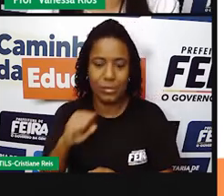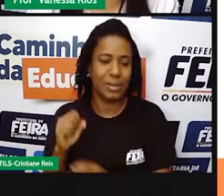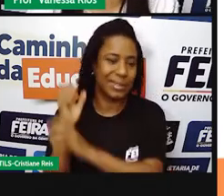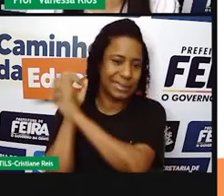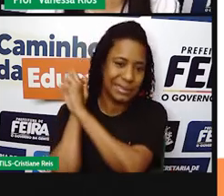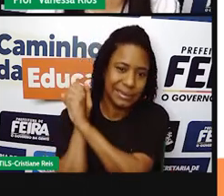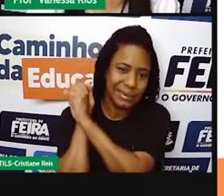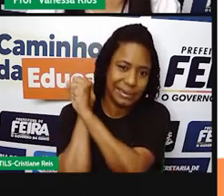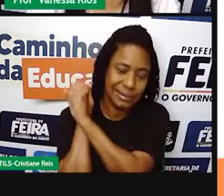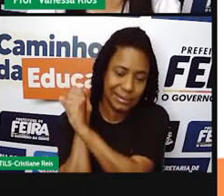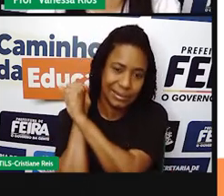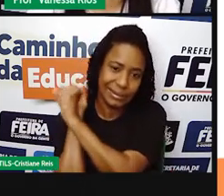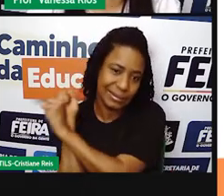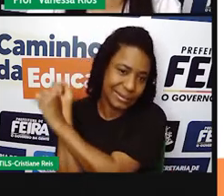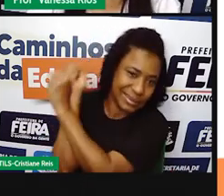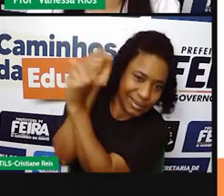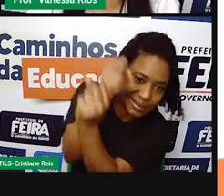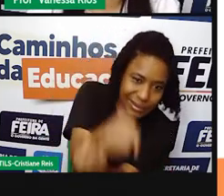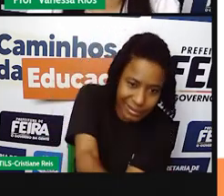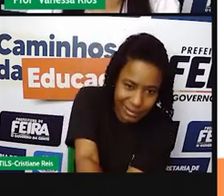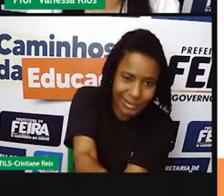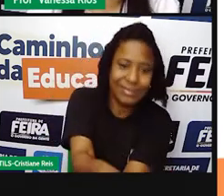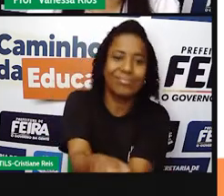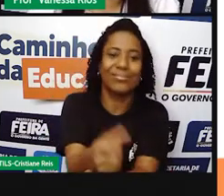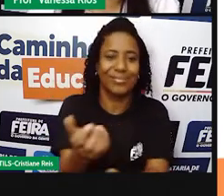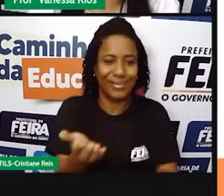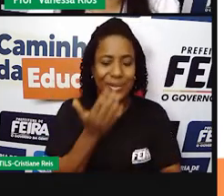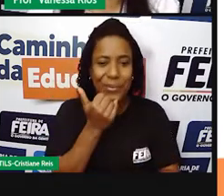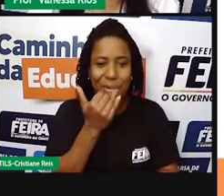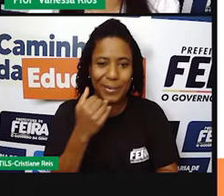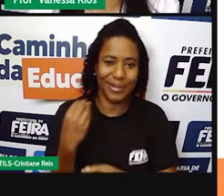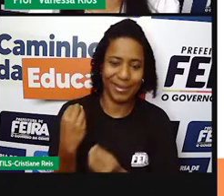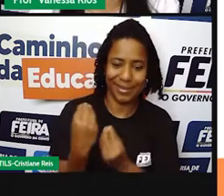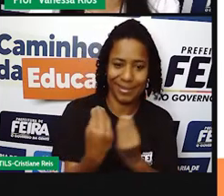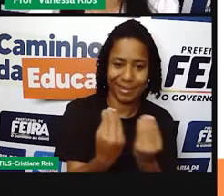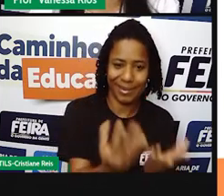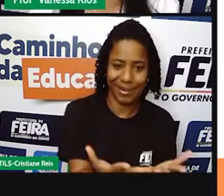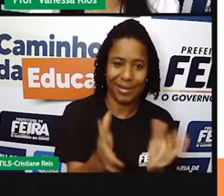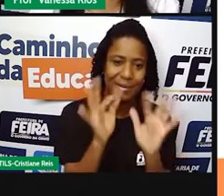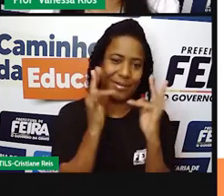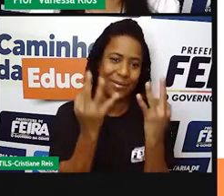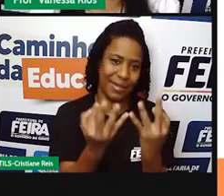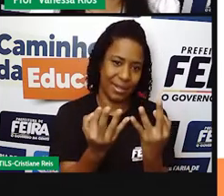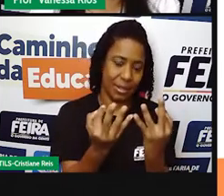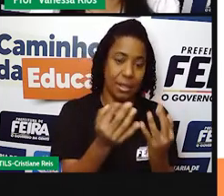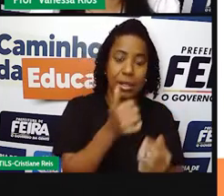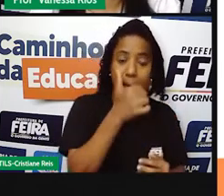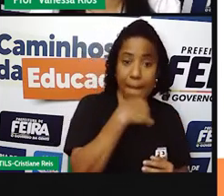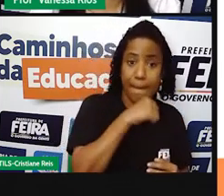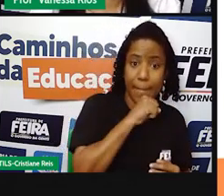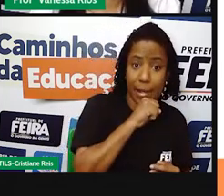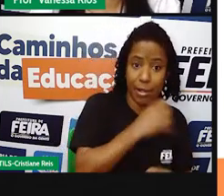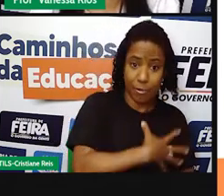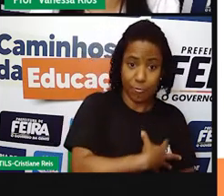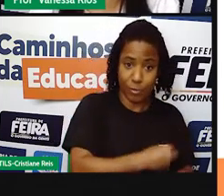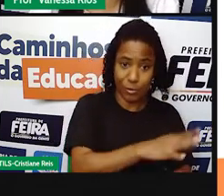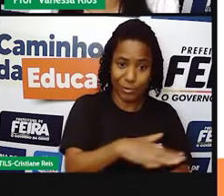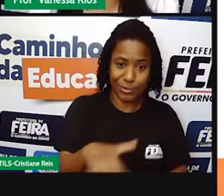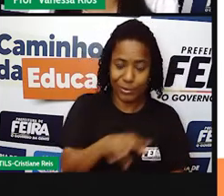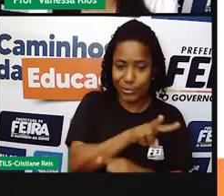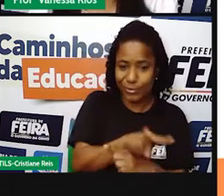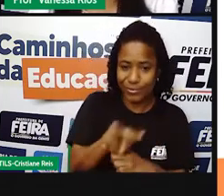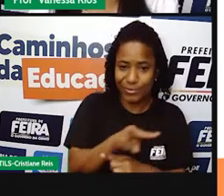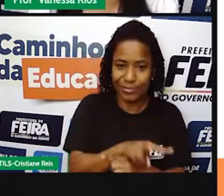ficavam aí sob os cuidados da mãe. A gente observa bem aí nessa questão, nessa formação, né? As